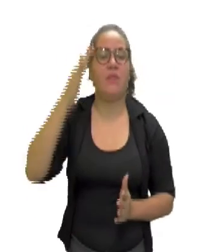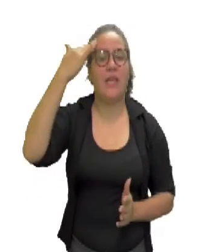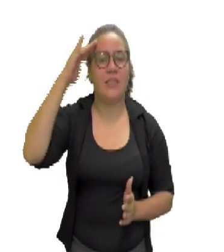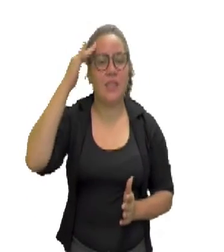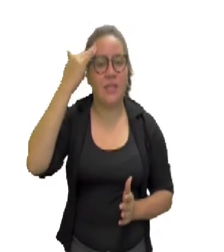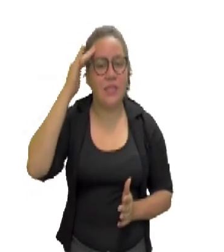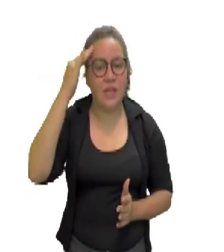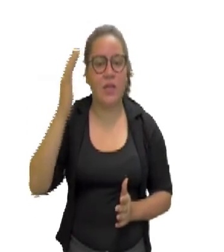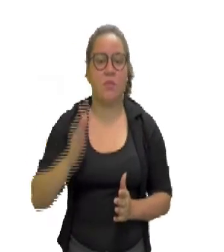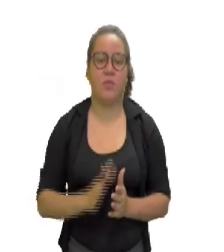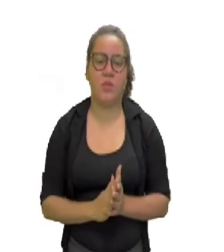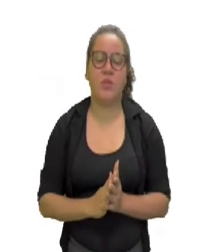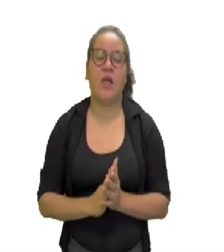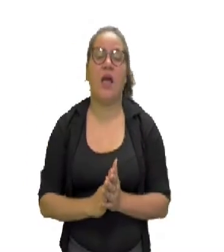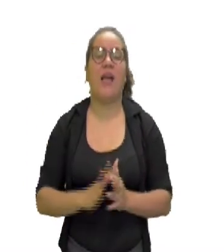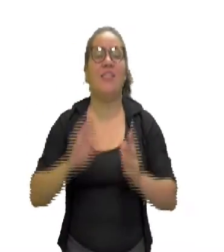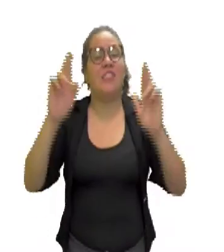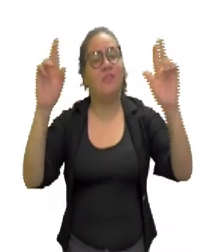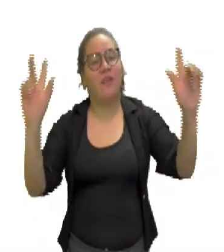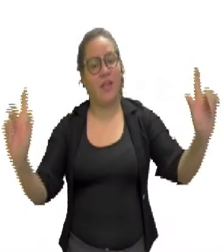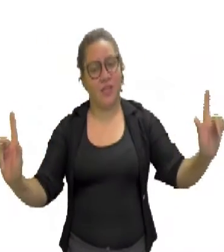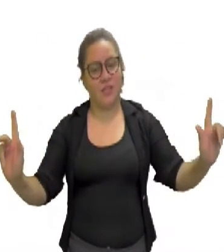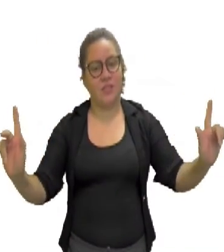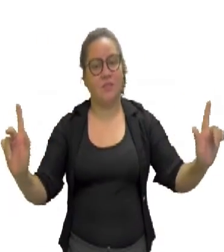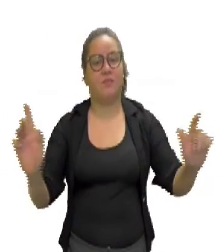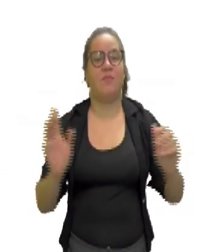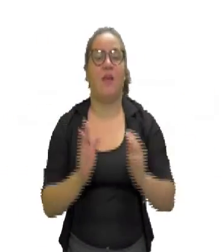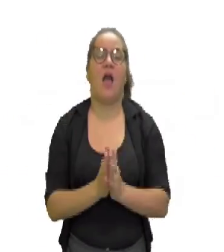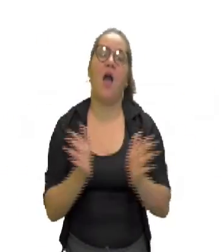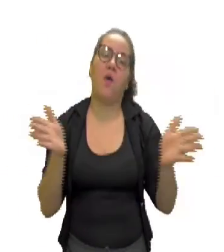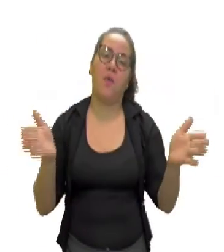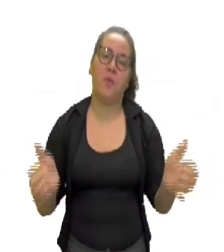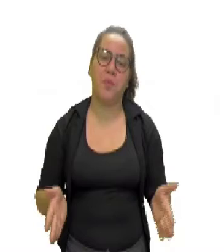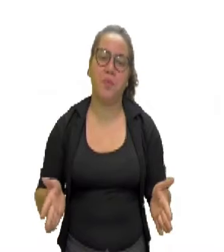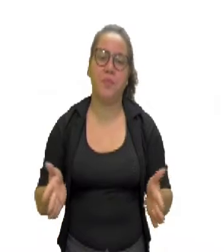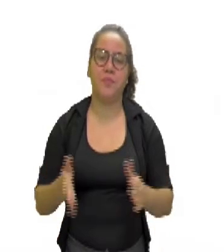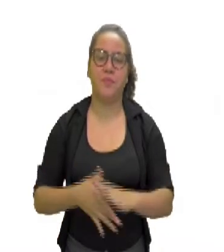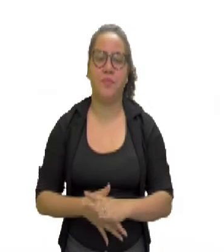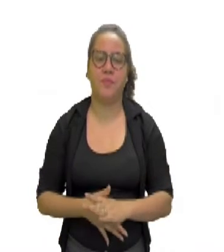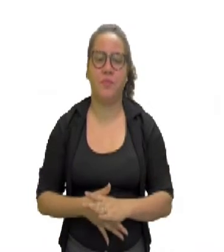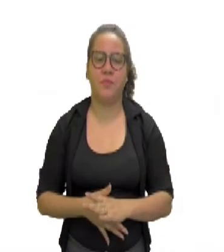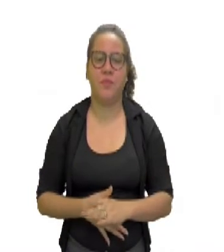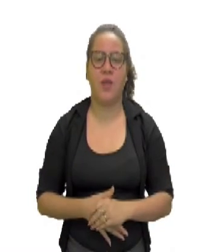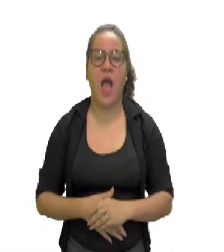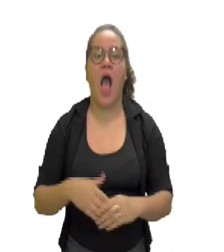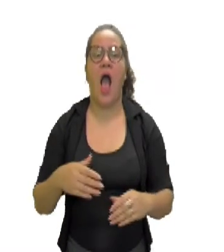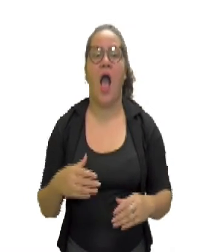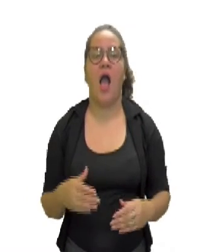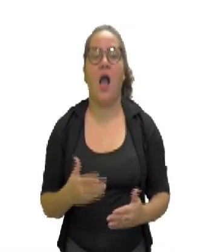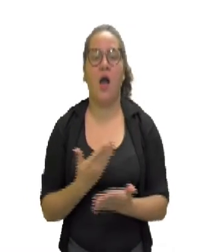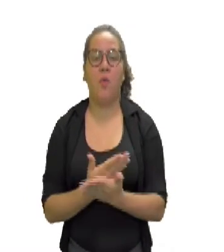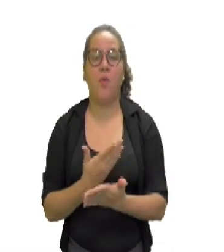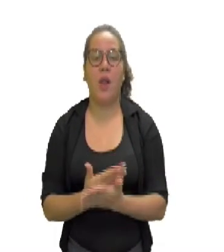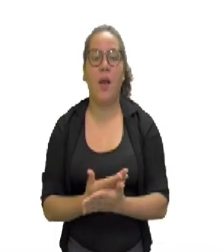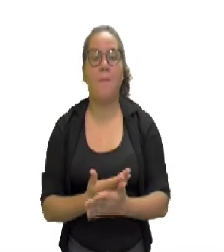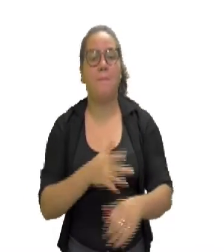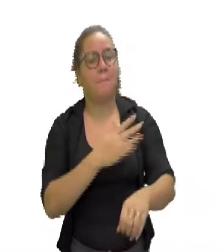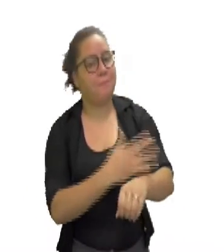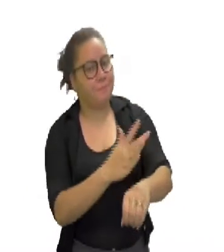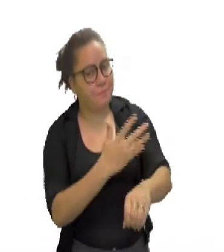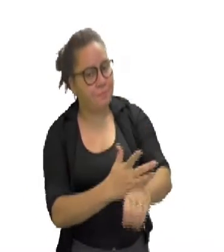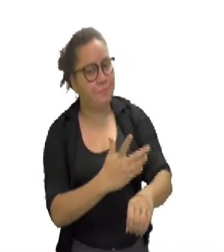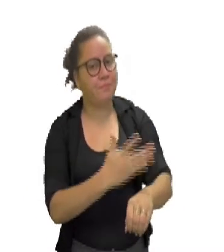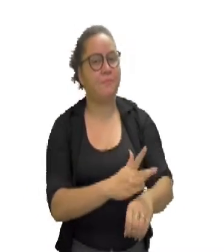hoje essa diferença, né? E agora é a nossa aula prática, que a gente vai